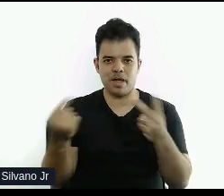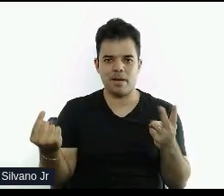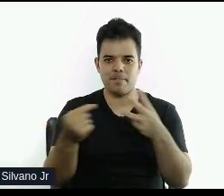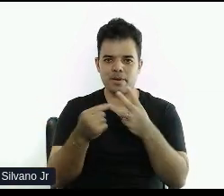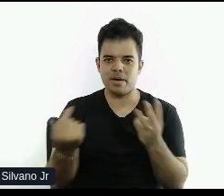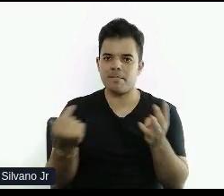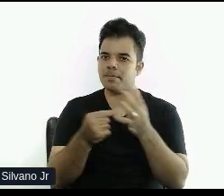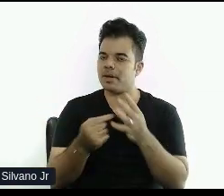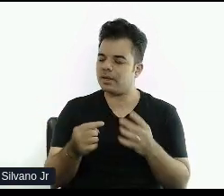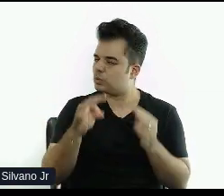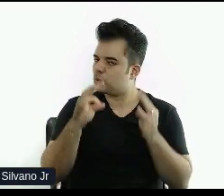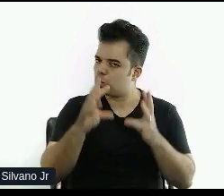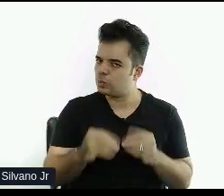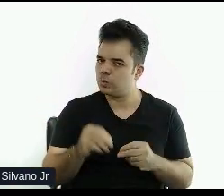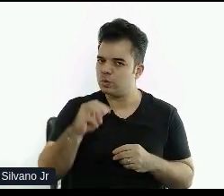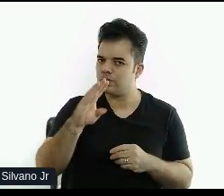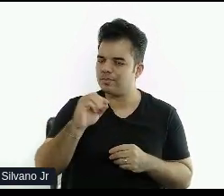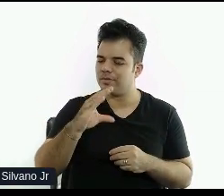WCAG.